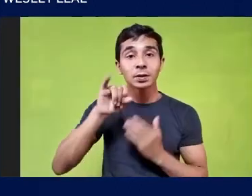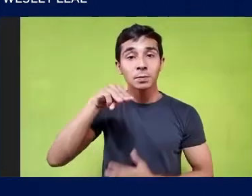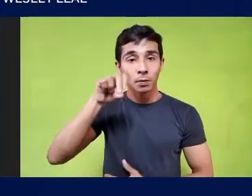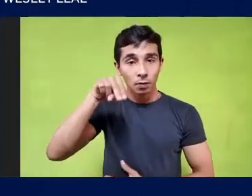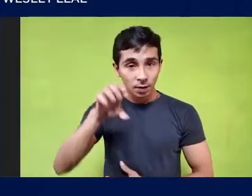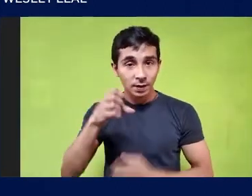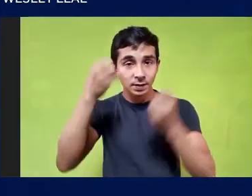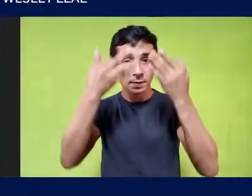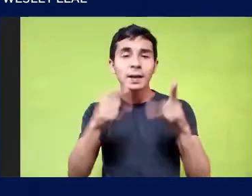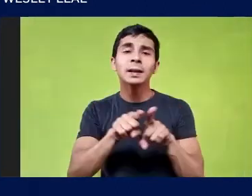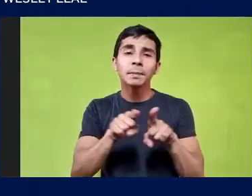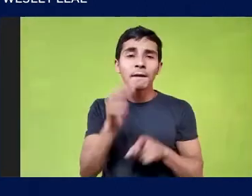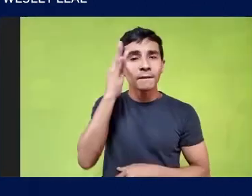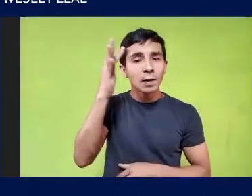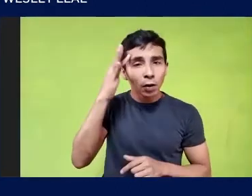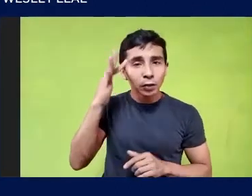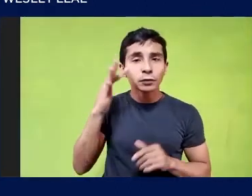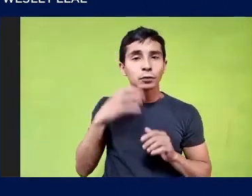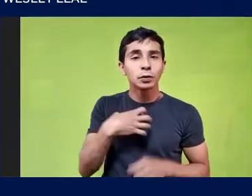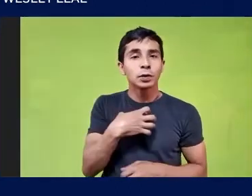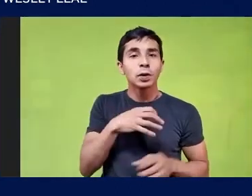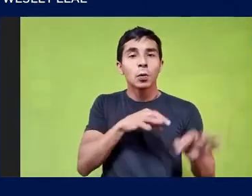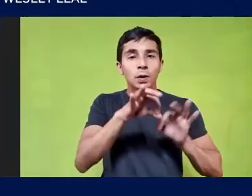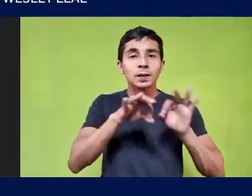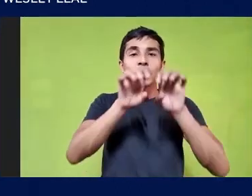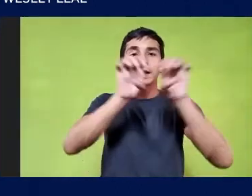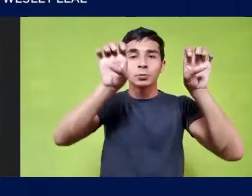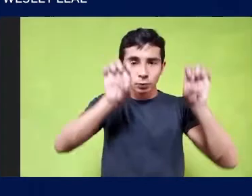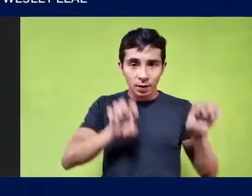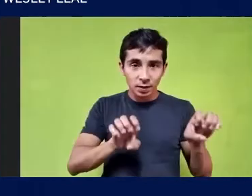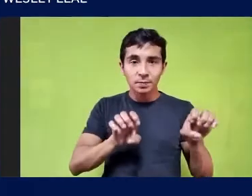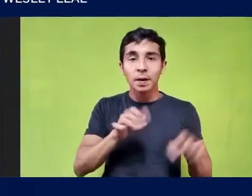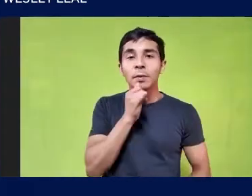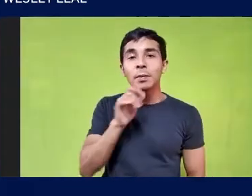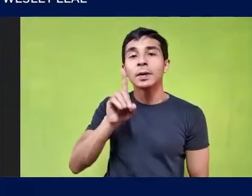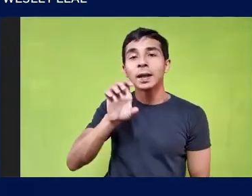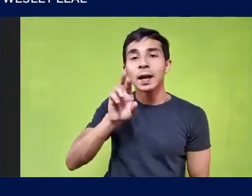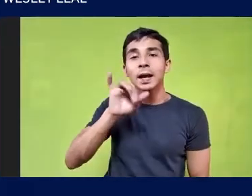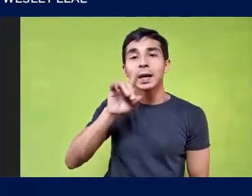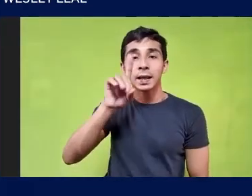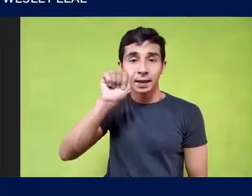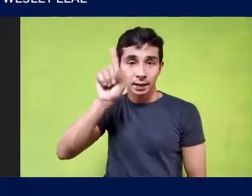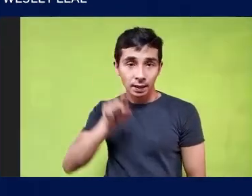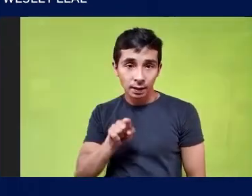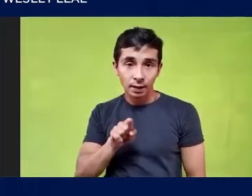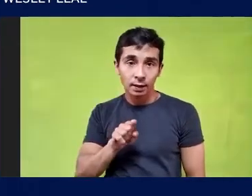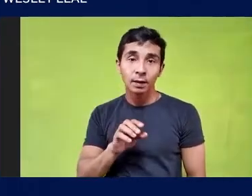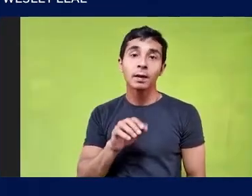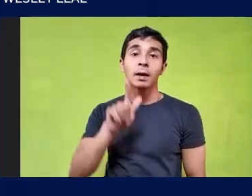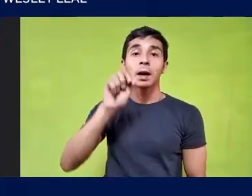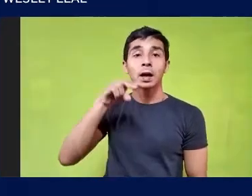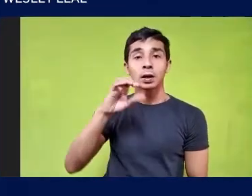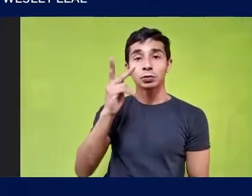Derrida E o Blanchot Vamos falar Sobre a abertura Essencial Esse sim Esse sim